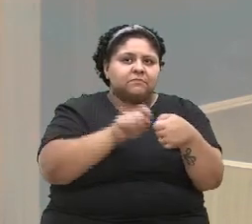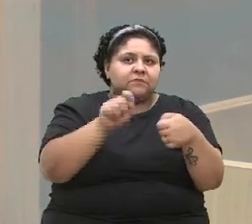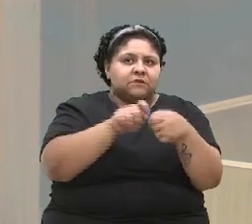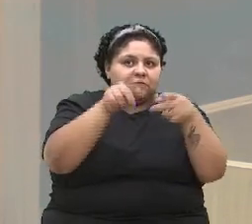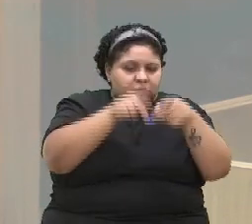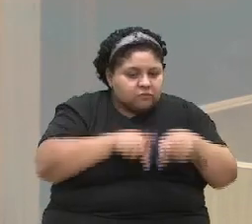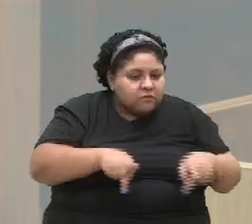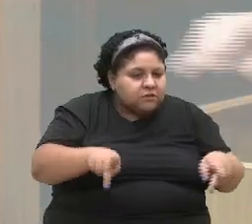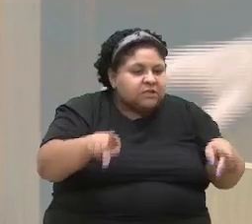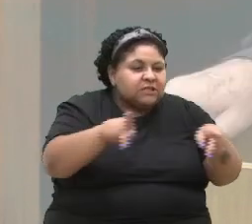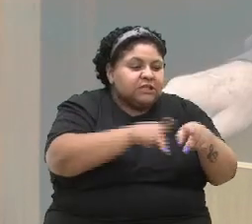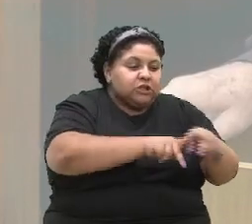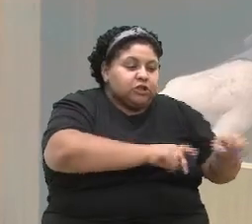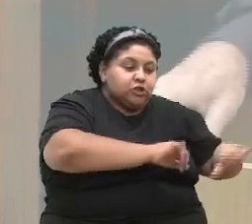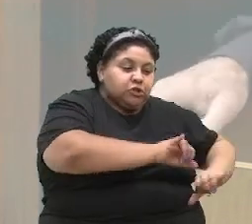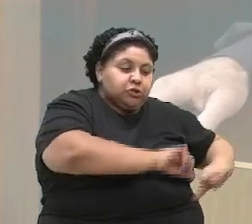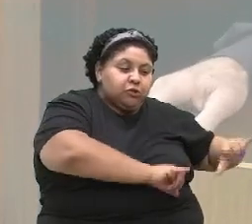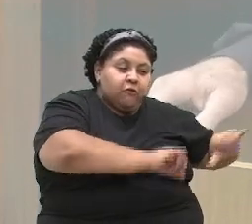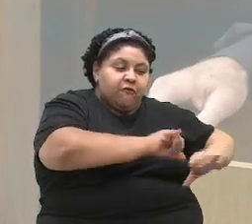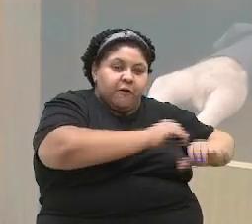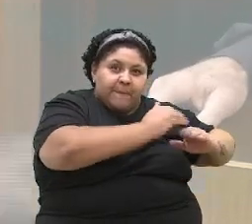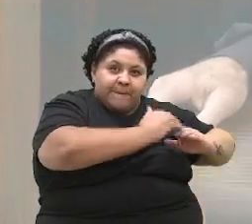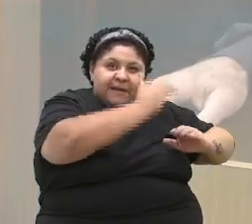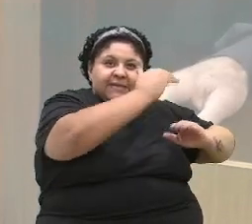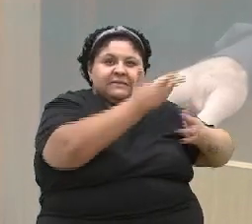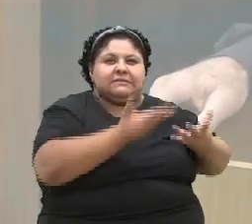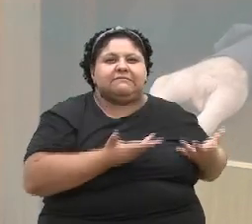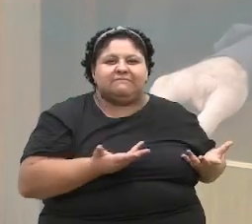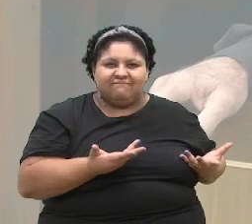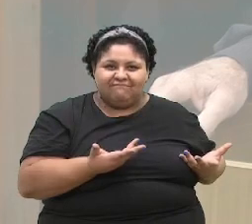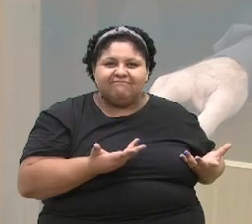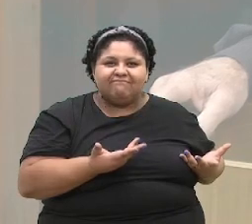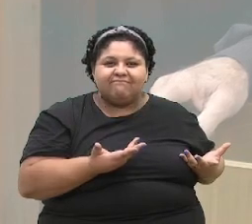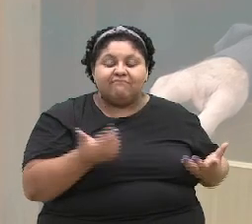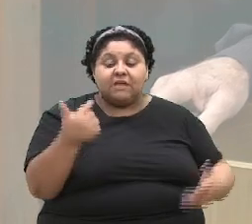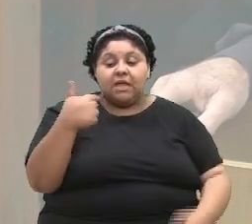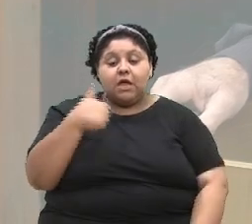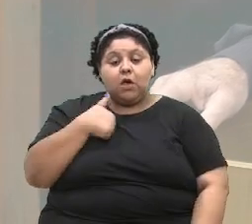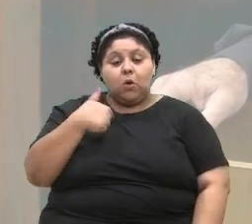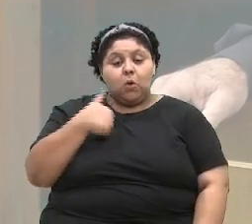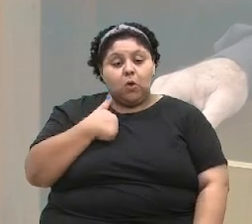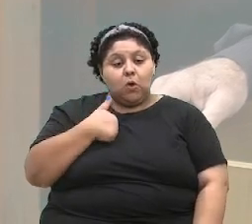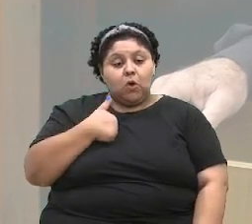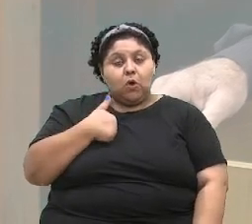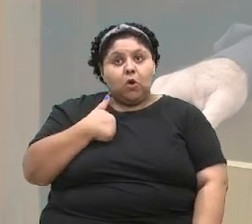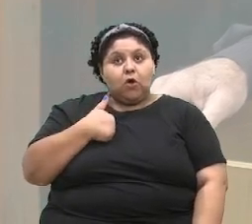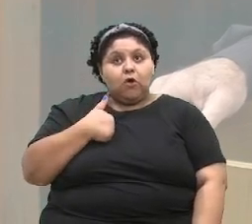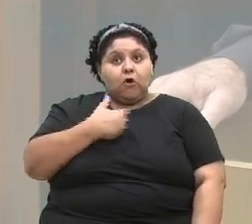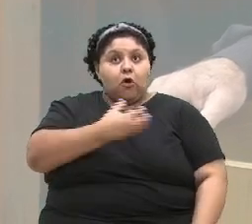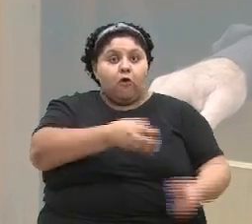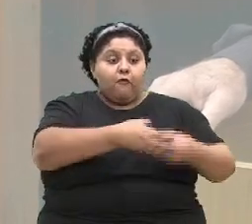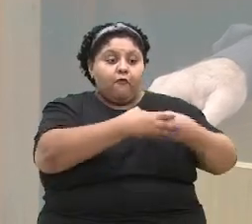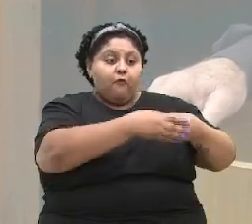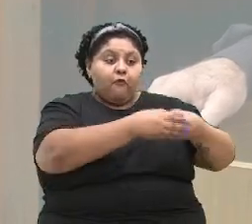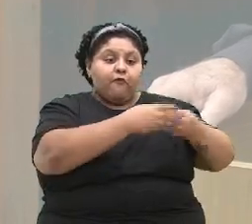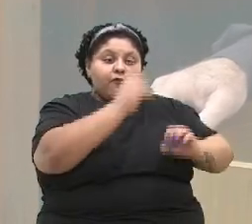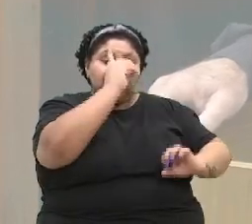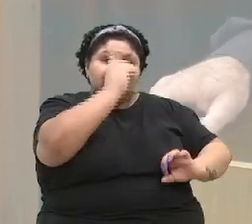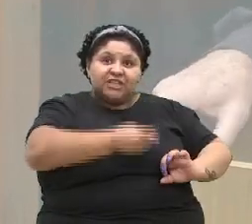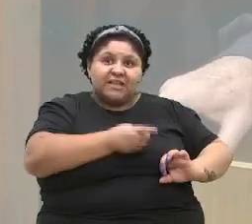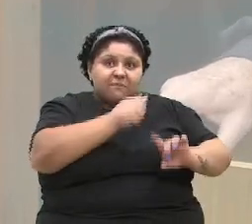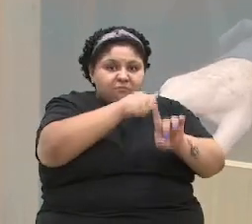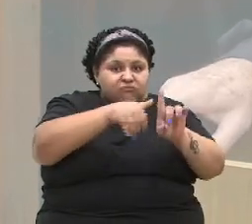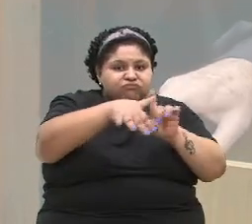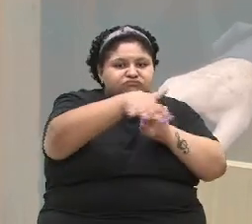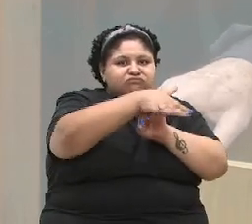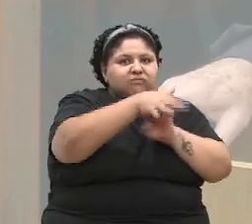população sofra muito mais do que está sofrendo. Eu convivo diretamente com a sociedade